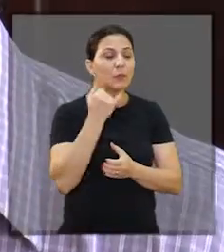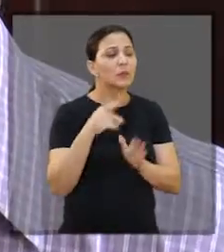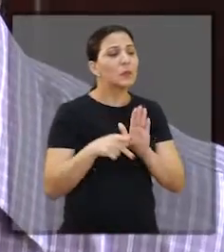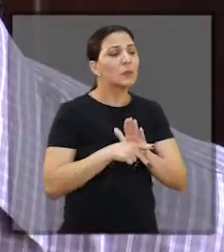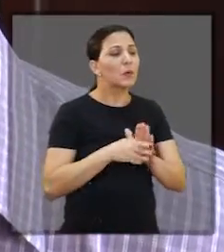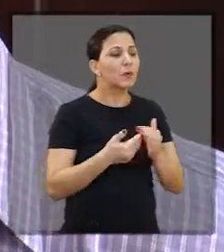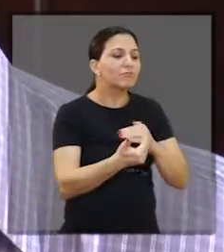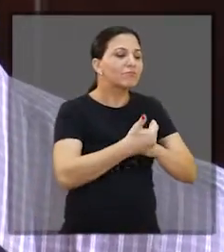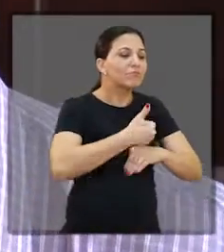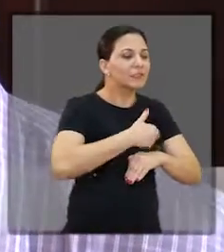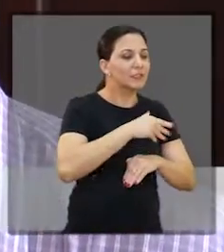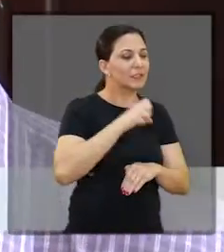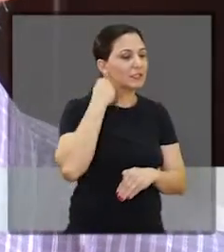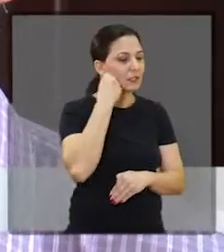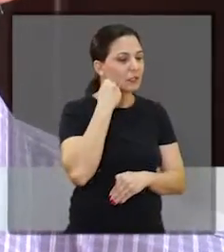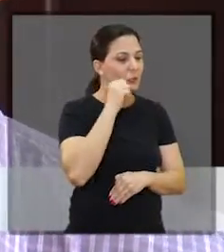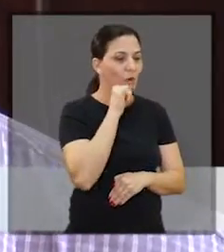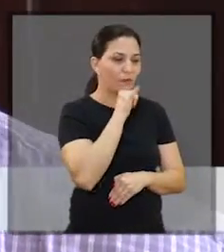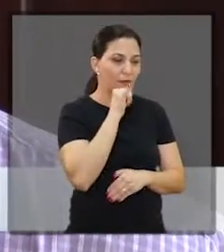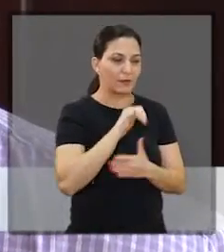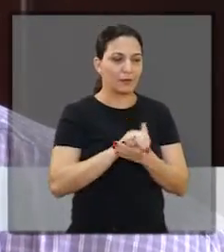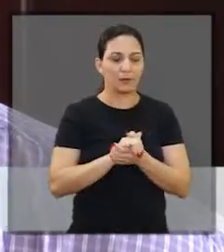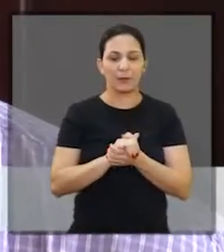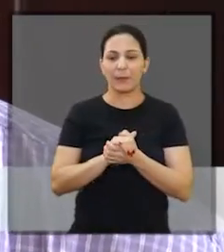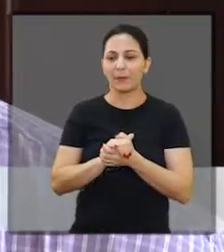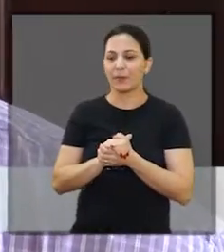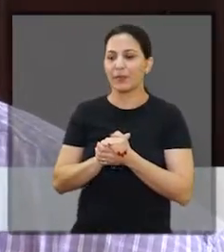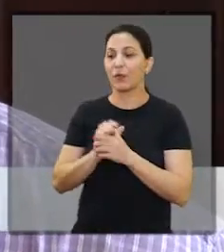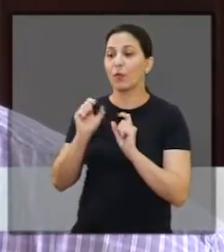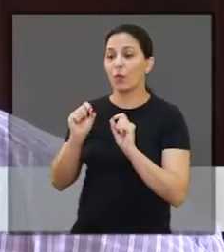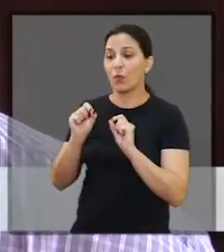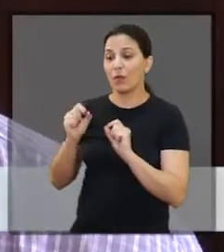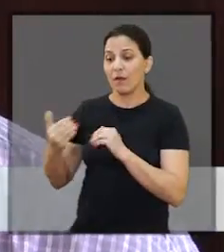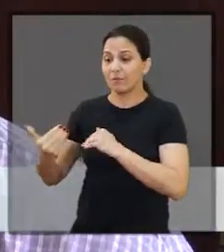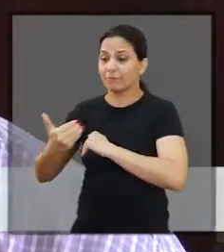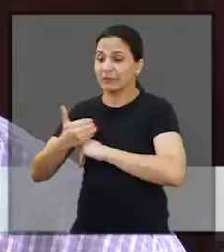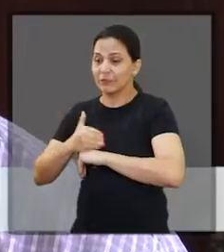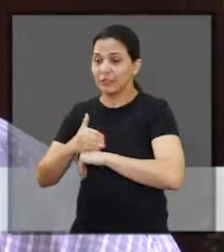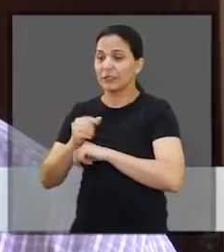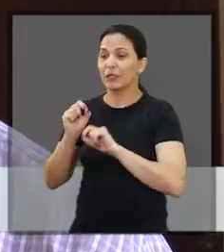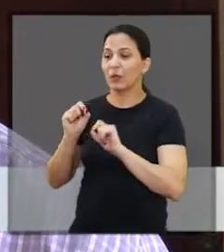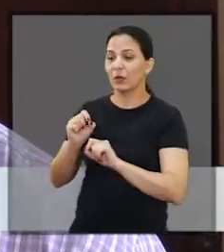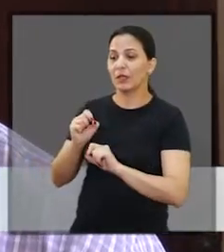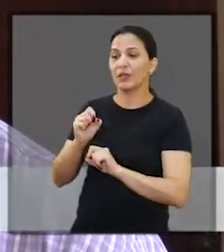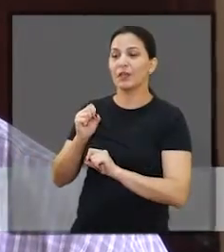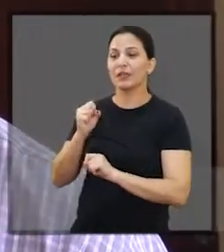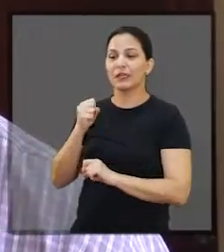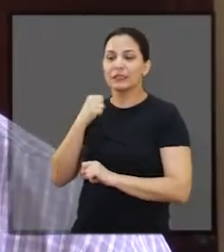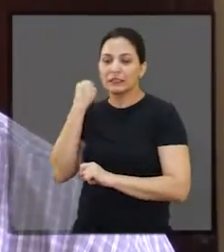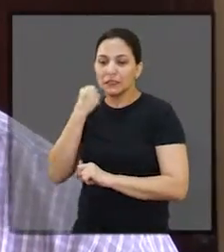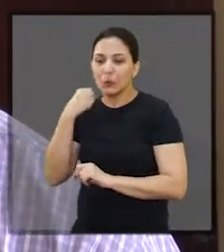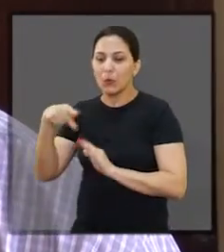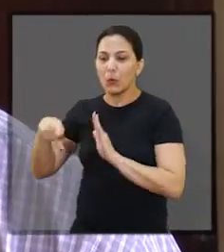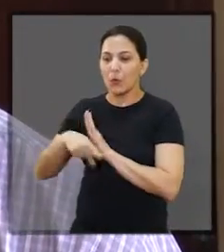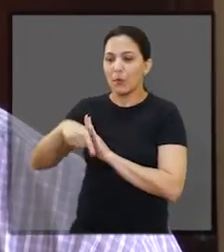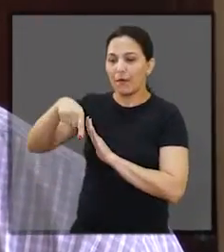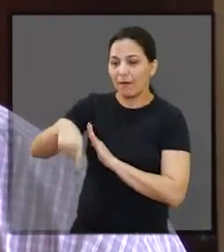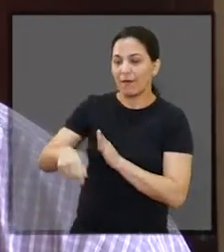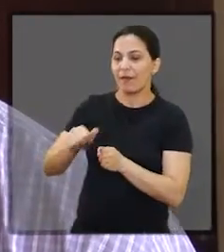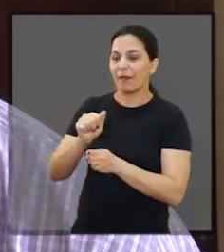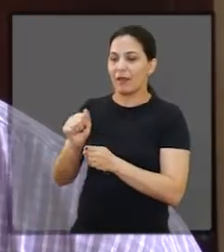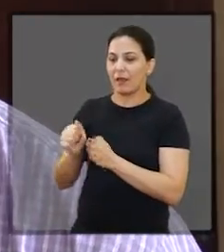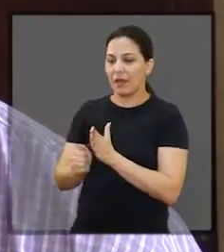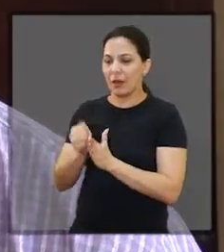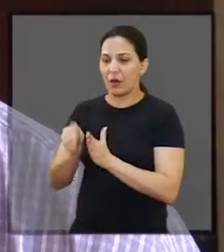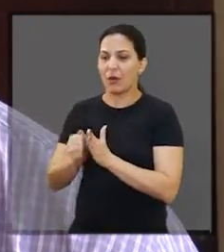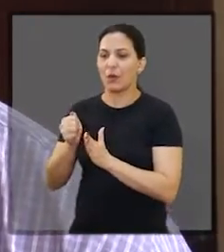A importância dessa visita do senador presidente? Sem dúvida nenhuma. Tivemos a honra hoje de receber o senador Fausto Longo, que